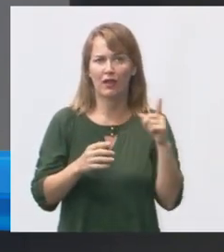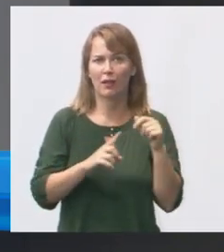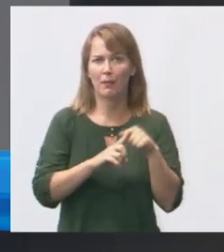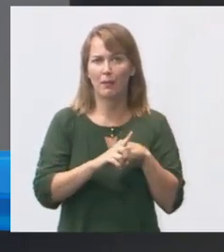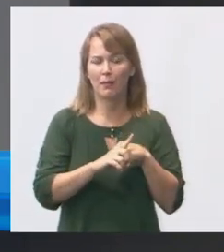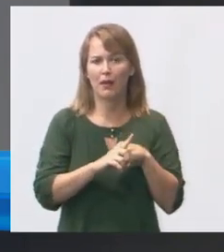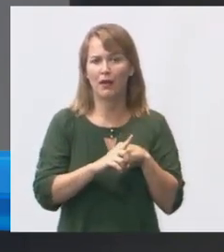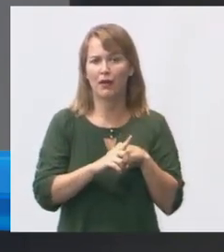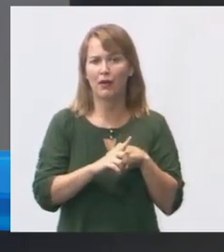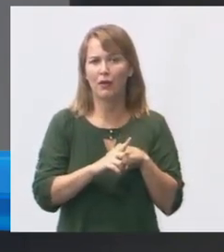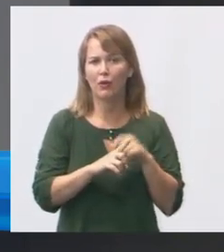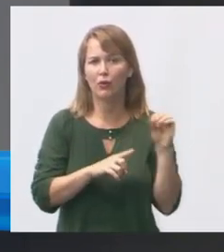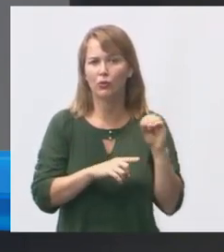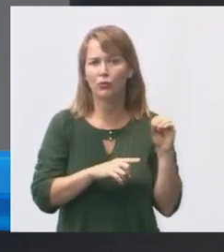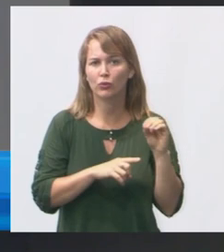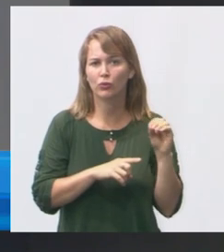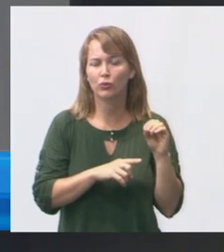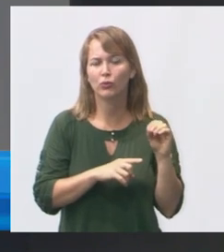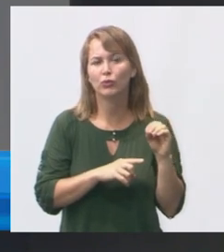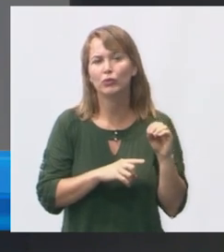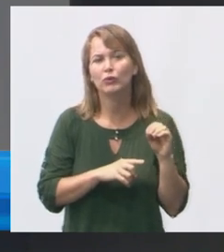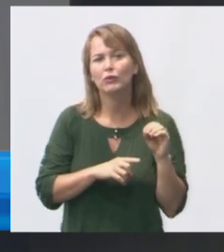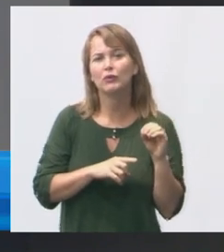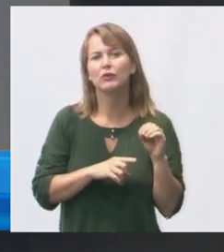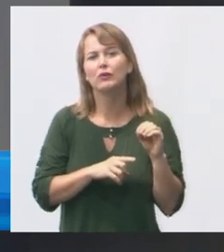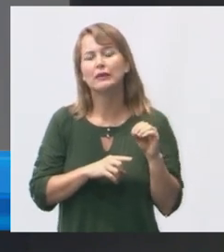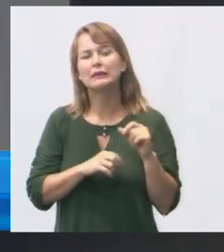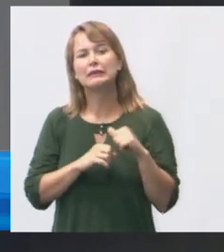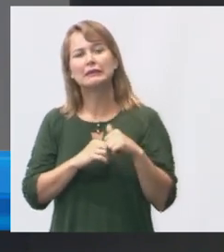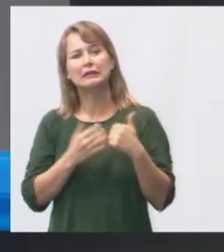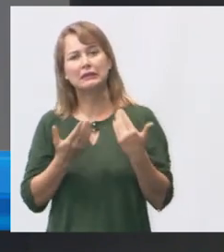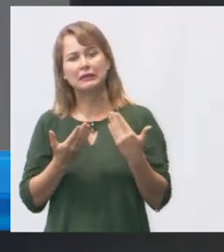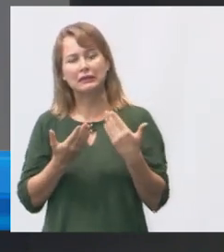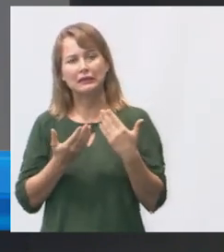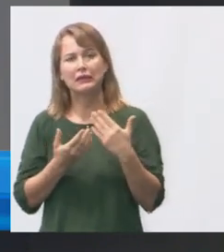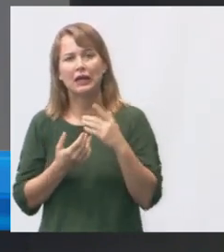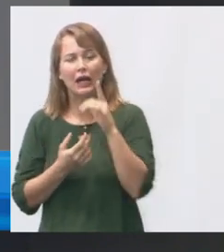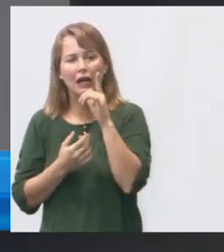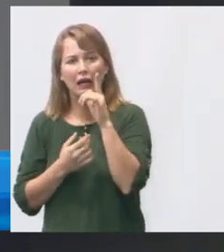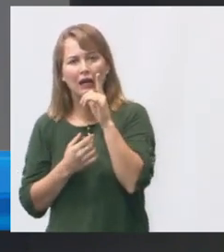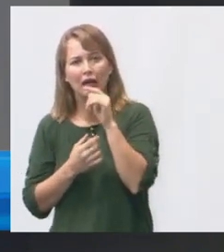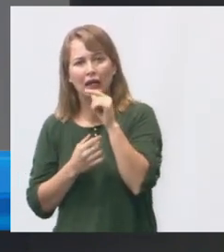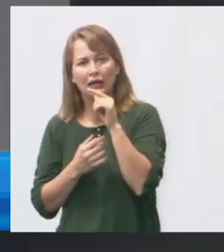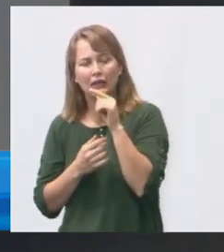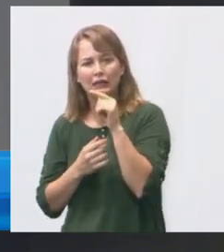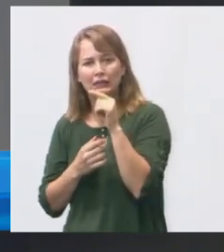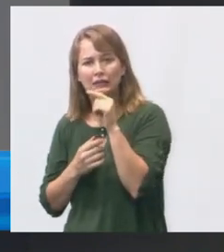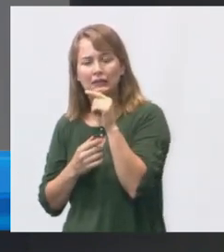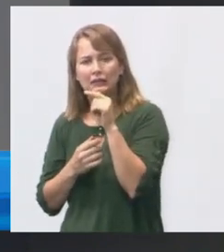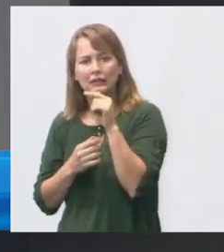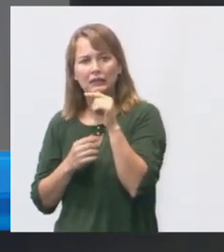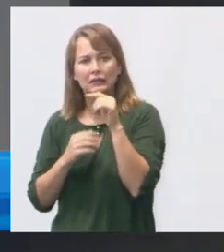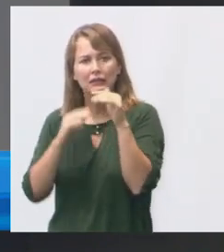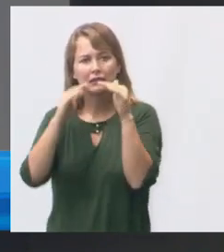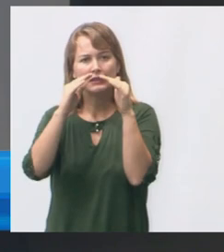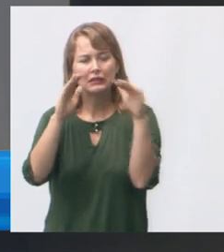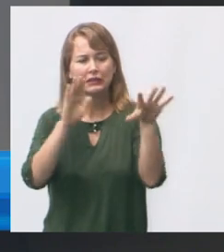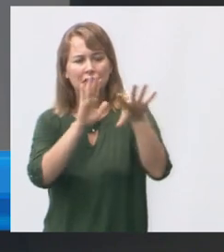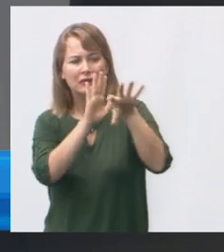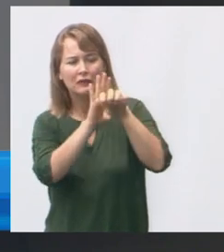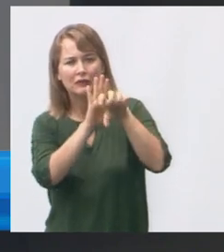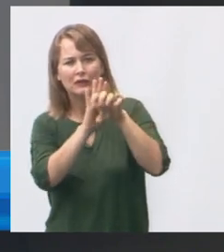também debaixo d'água hoje a calha não dá vazão ao alto volume de água gerando filtração em vários locais da escola